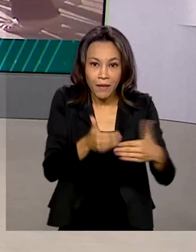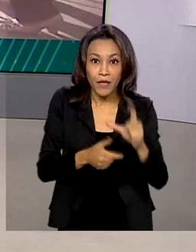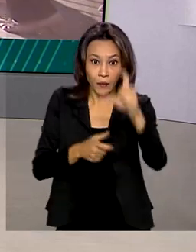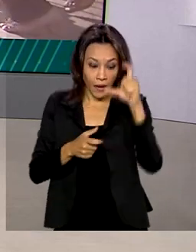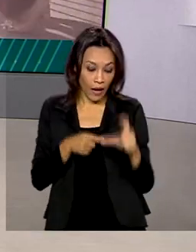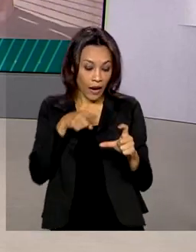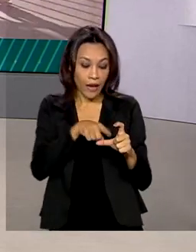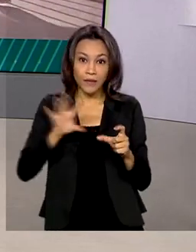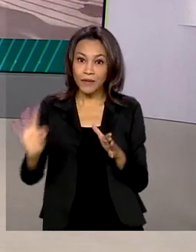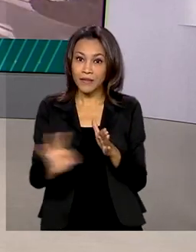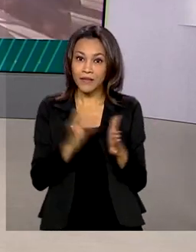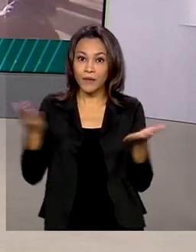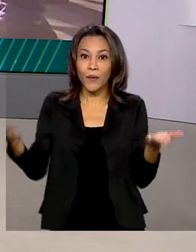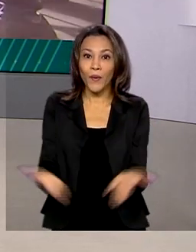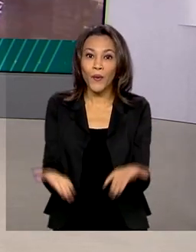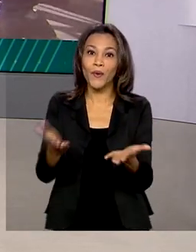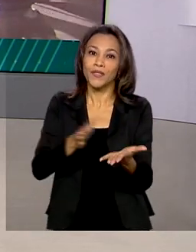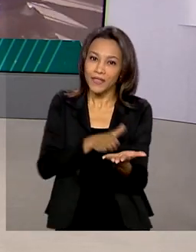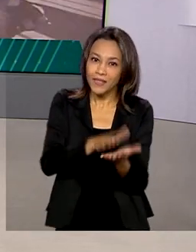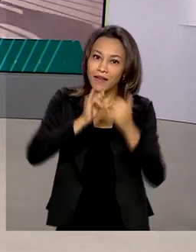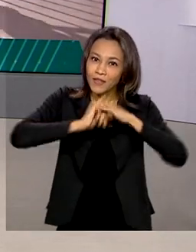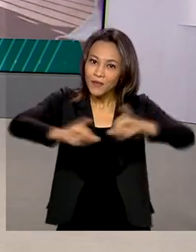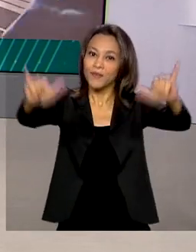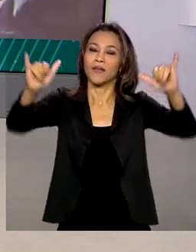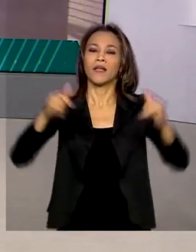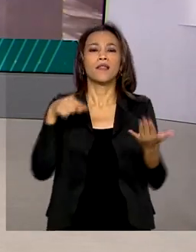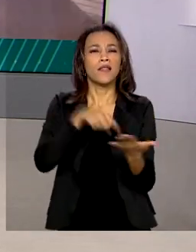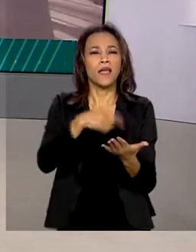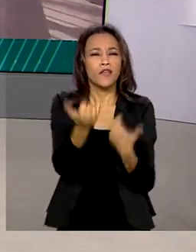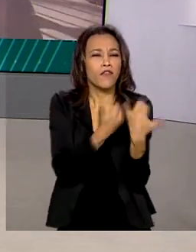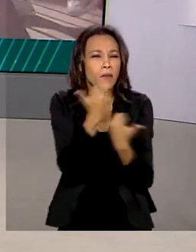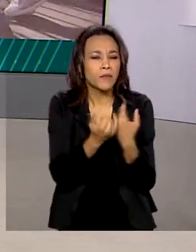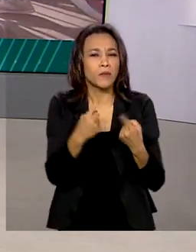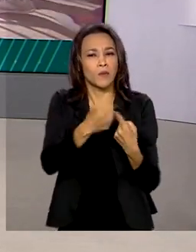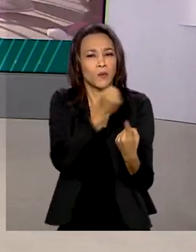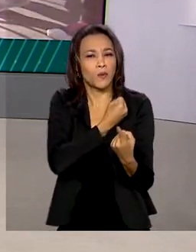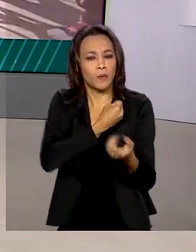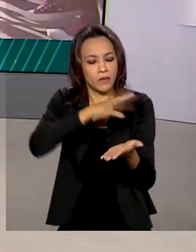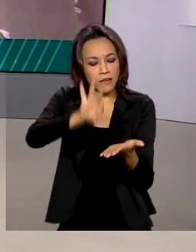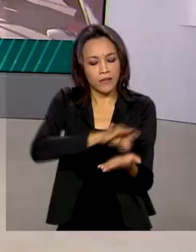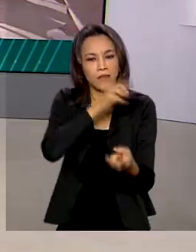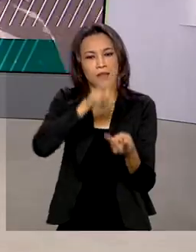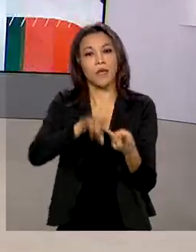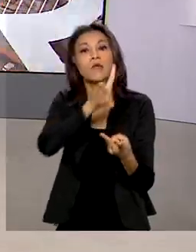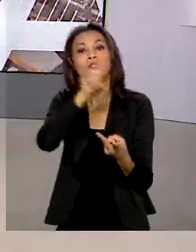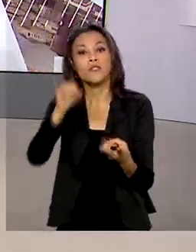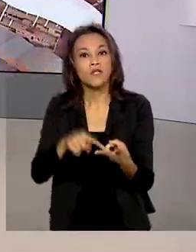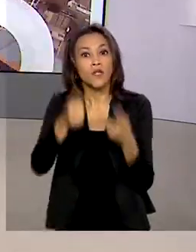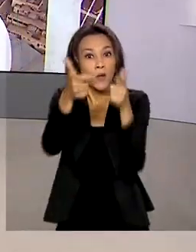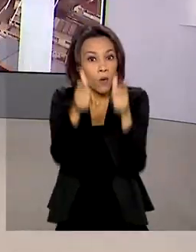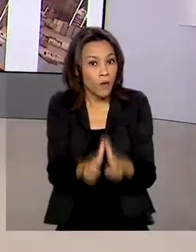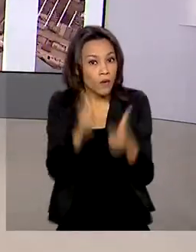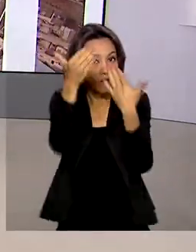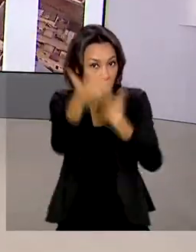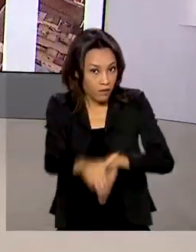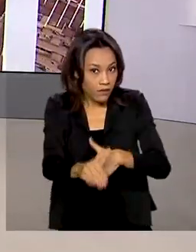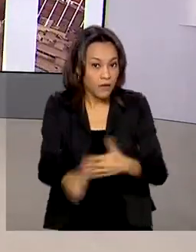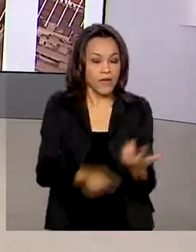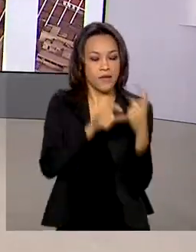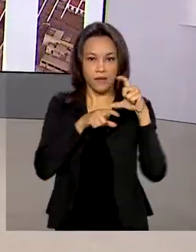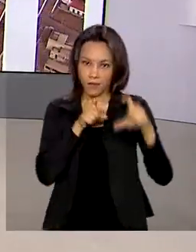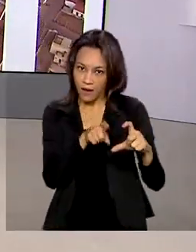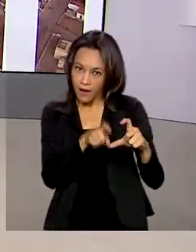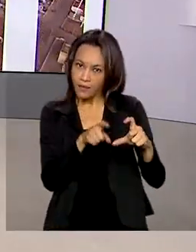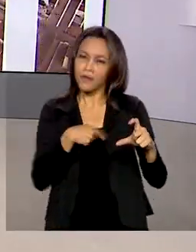de inscrição sai hoje. O documento tem informações como o número de inscrição, data, hora e local do exame. O cartão